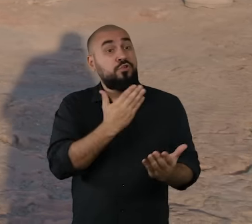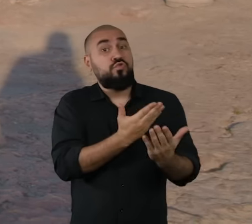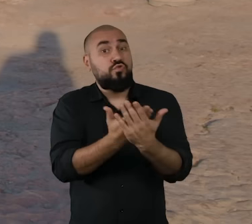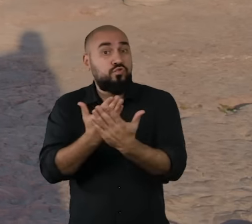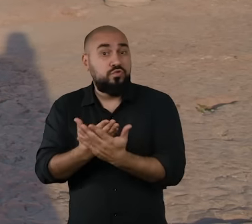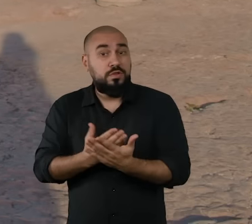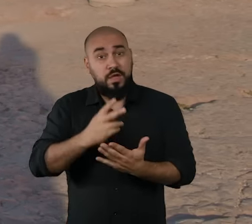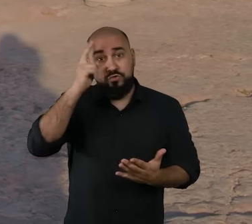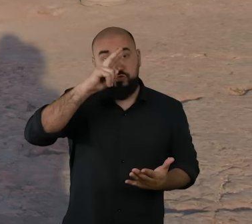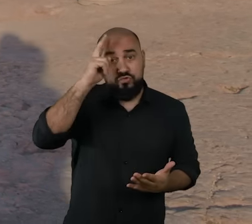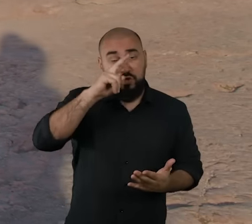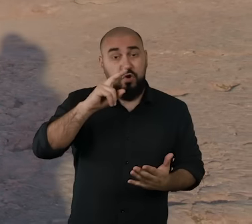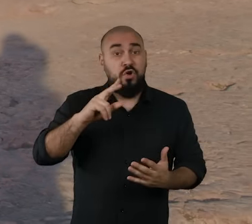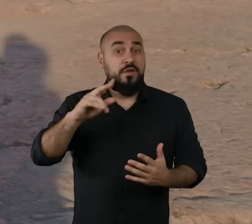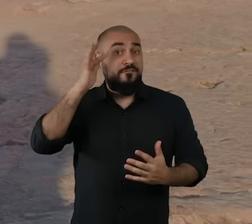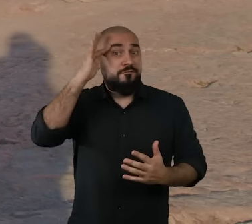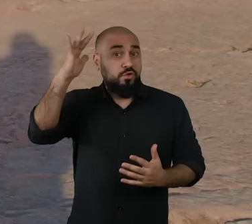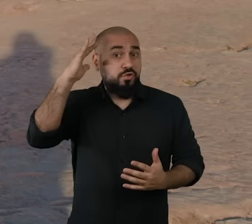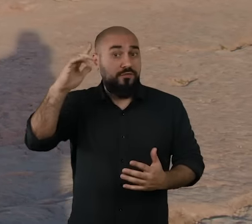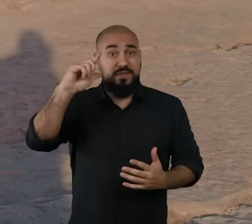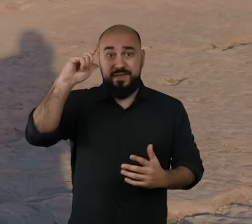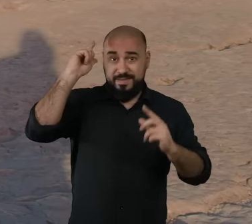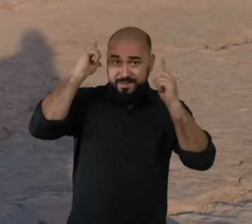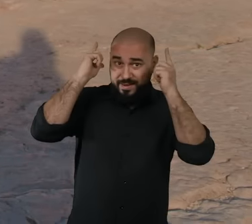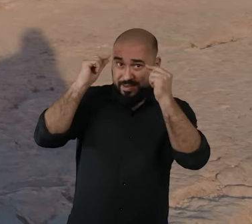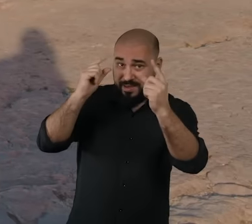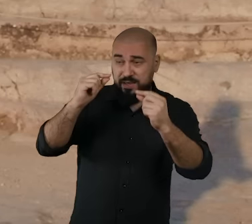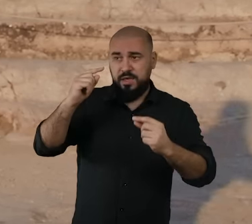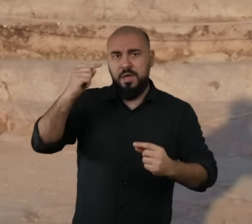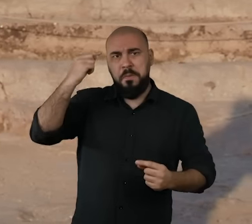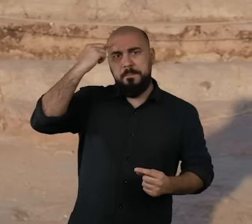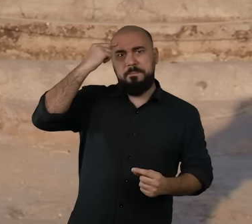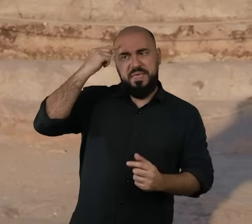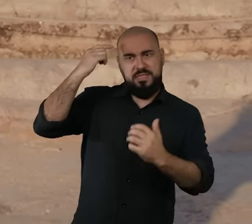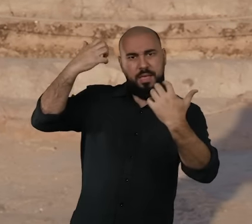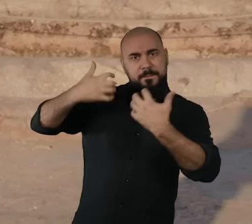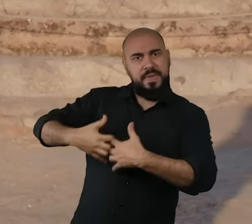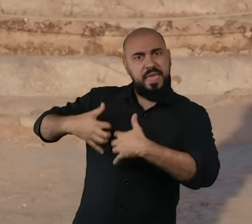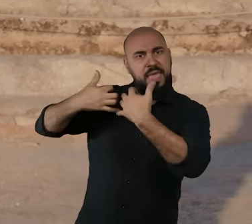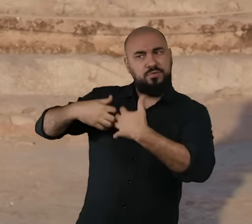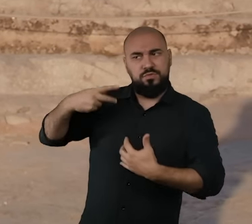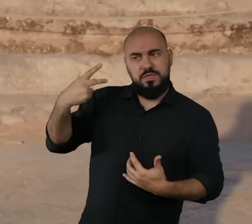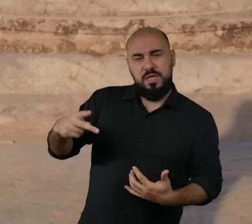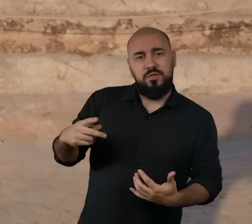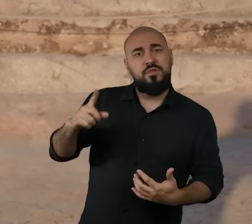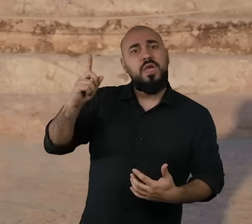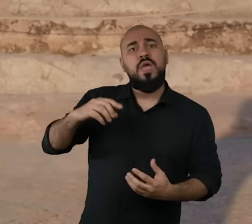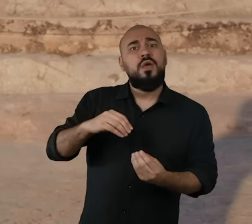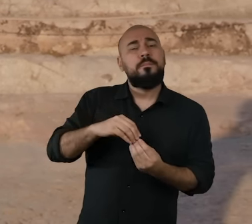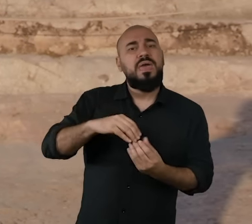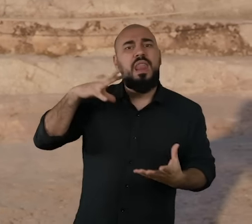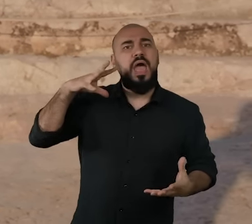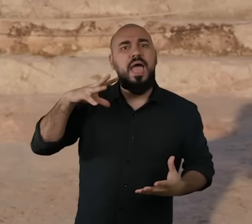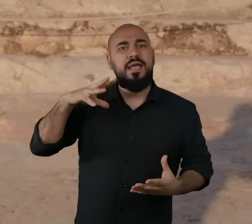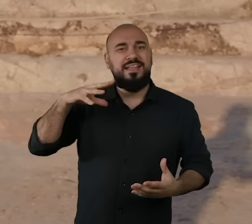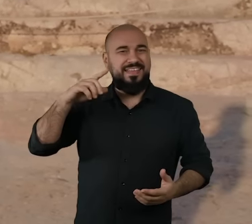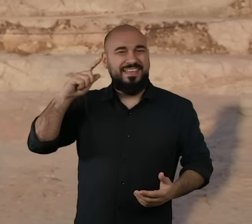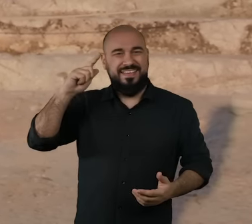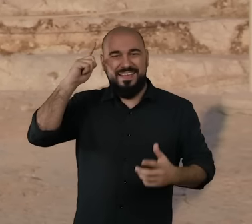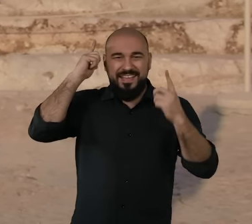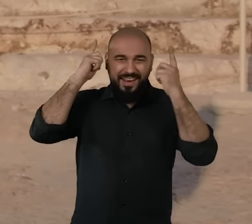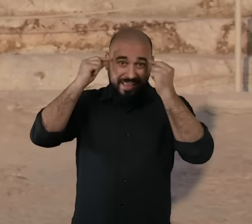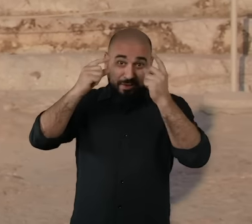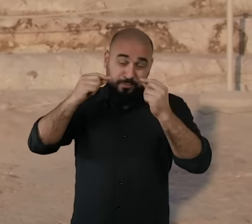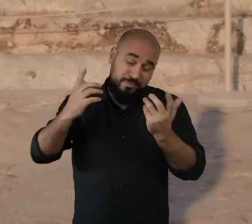história da filosofia grega e de todo o pensamento que eles tiveram, nós chamamos isso de o milagre grego. Na